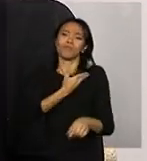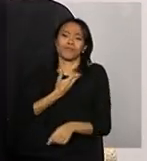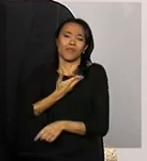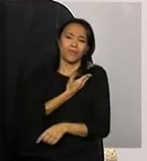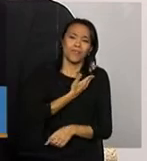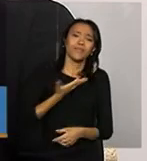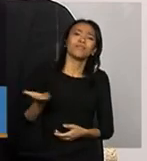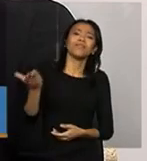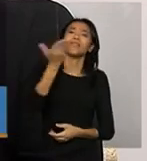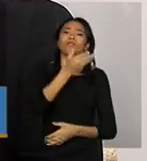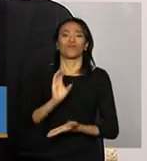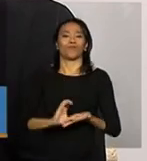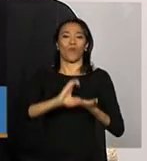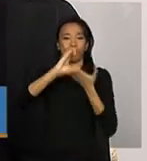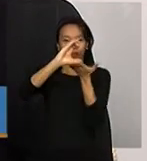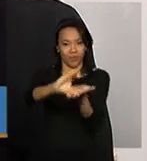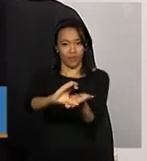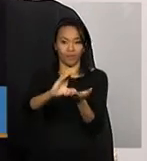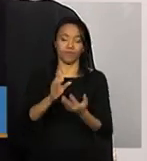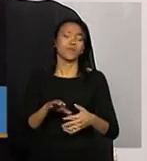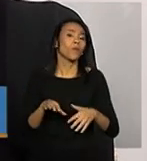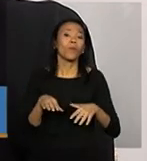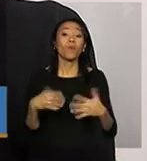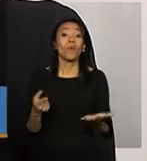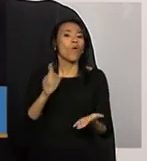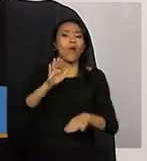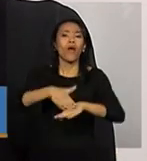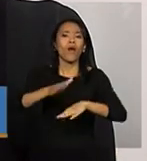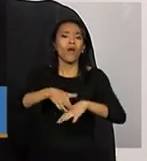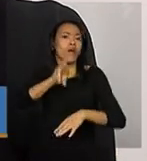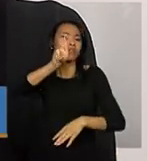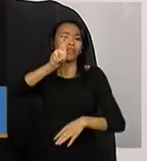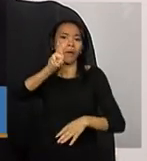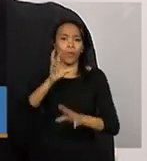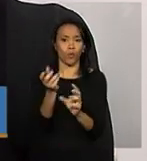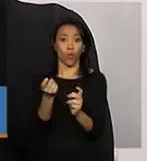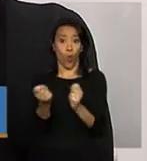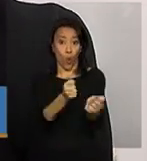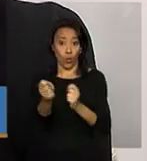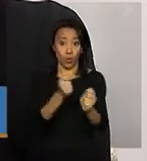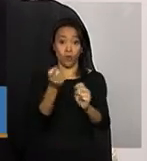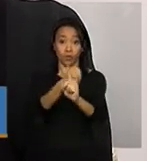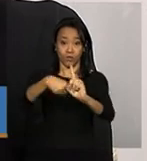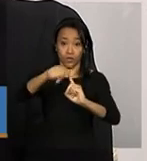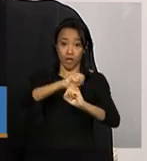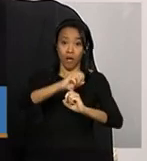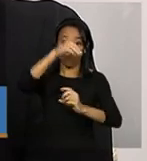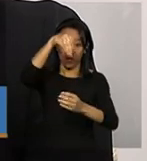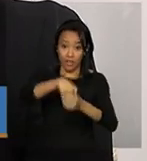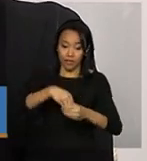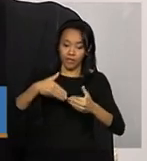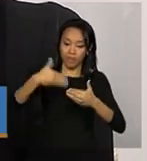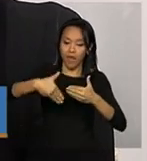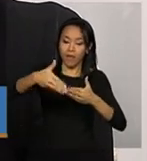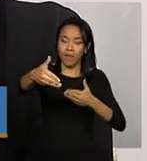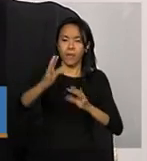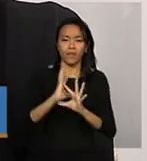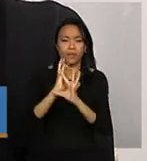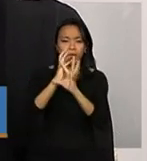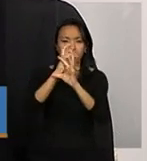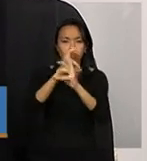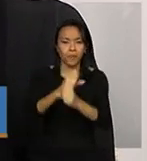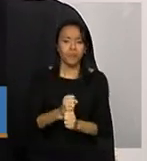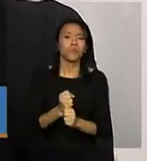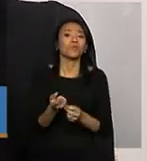Então, o papel do controle social nesse processo de prestação de contas, ele é fundamental.